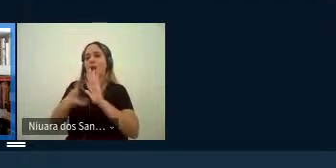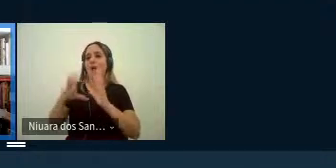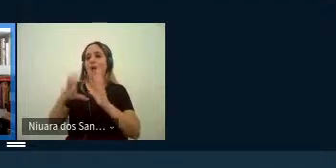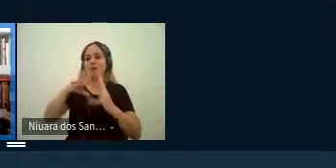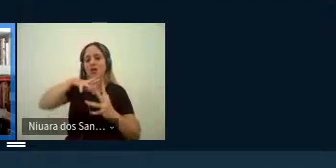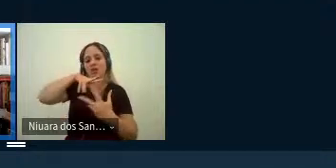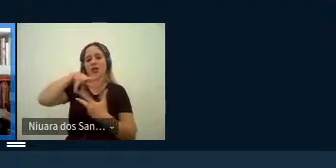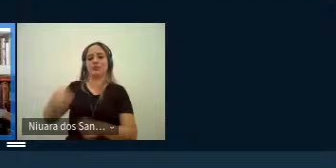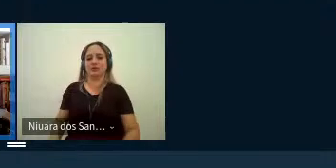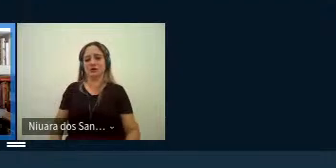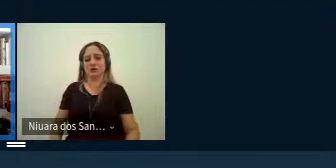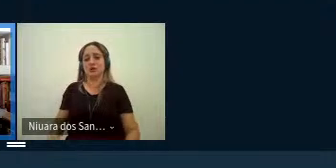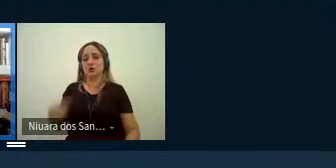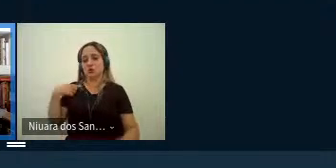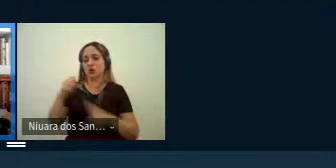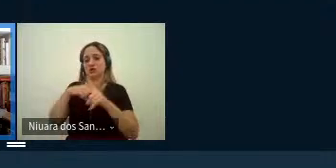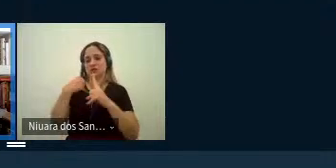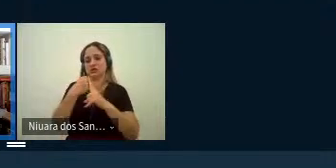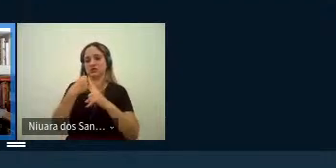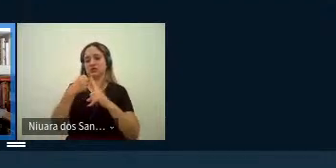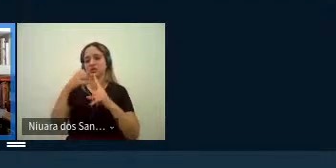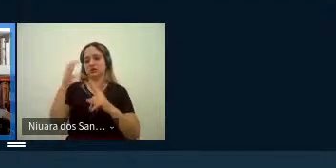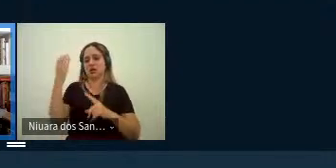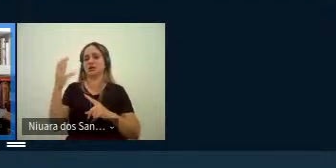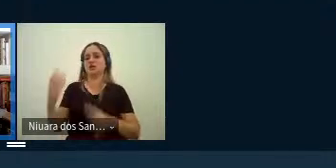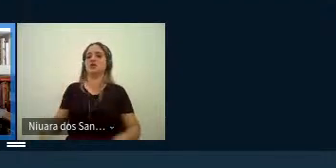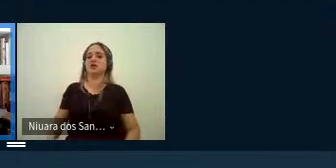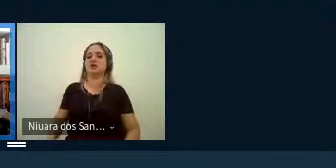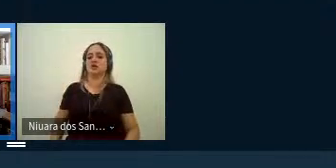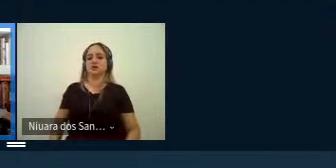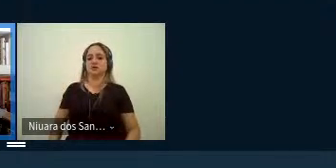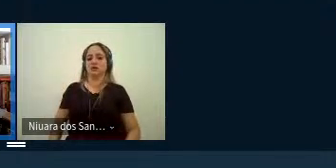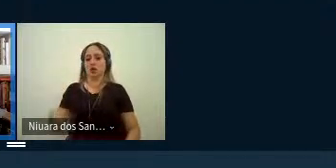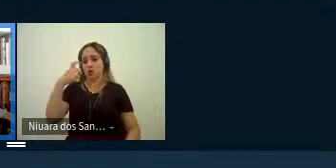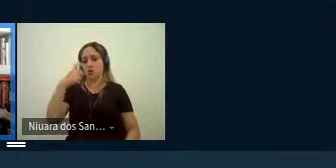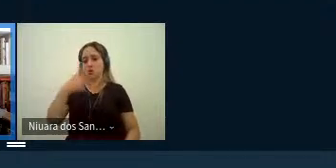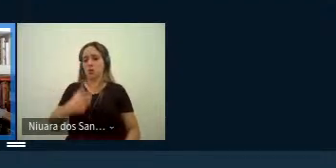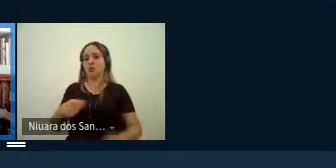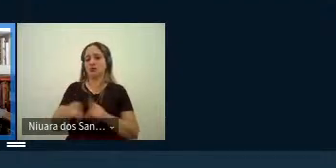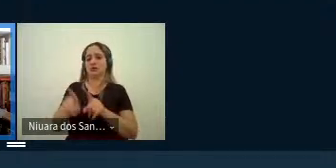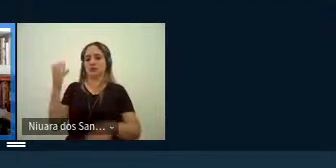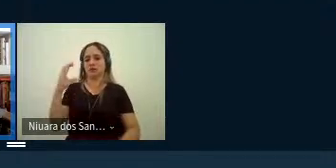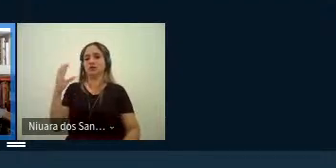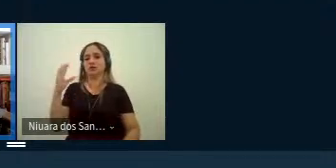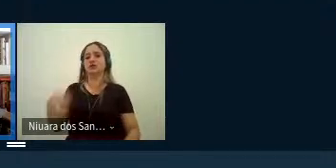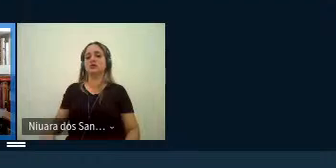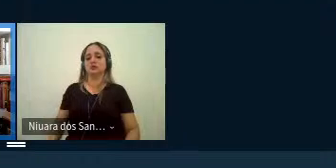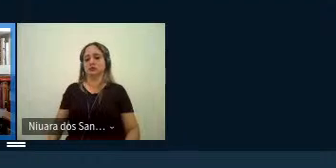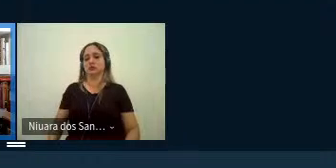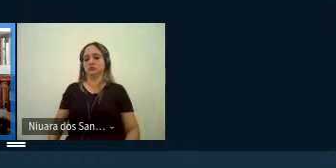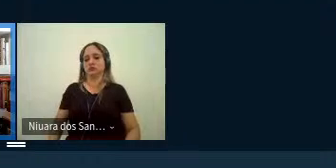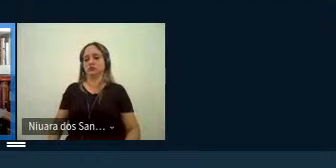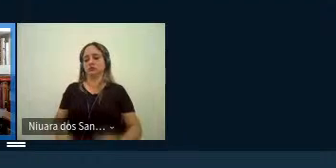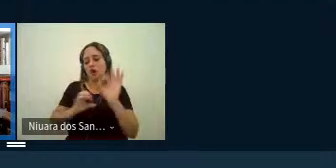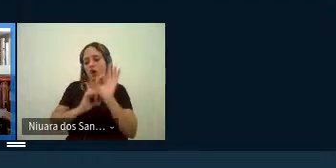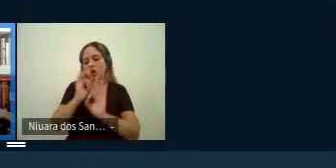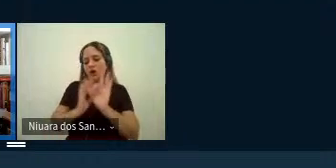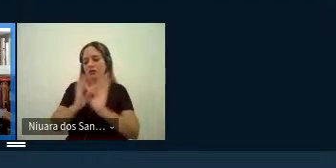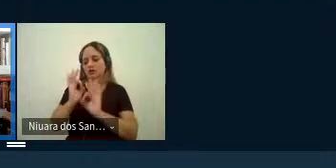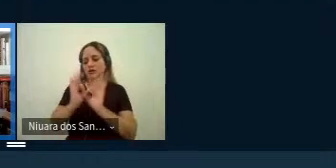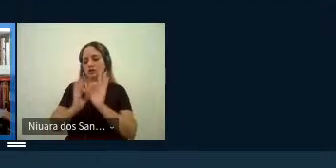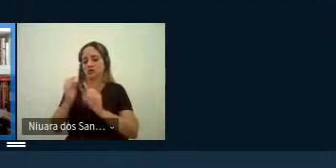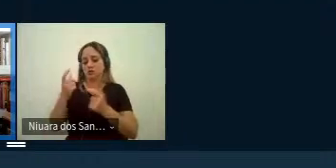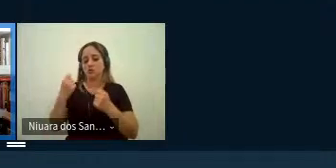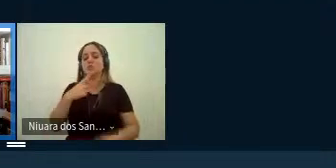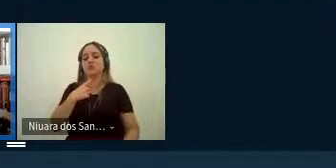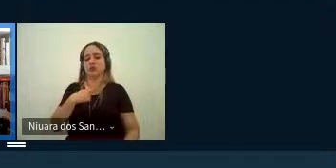todas as ciências sociais né humanas de um reenquadramento né essa necessidade